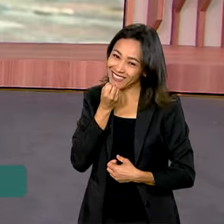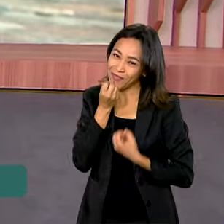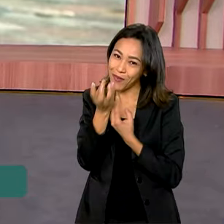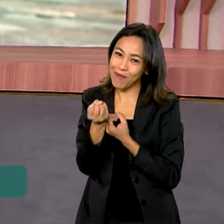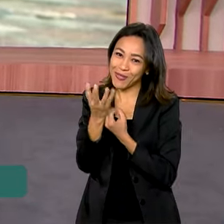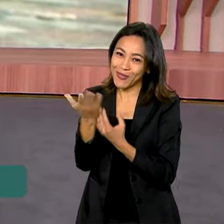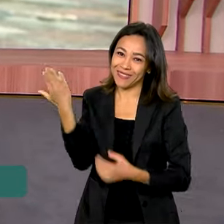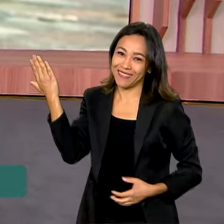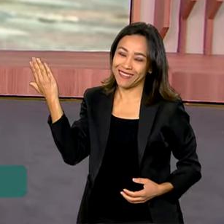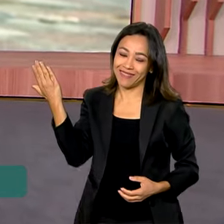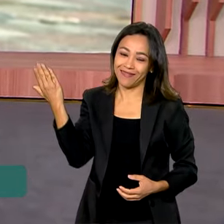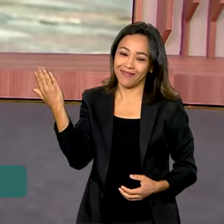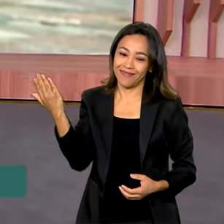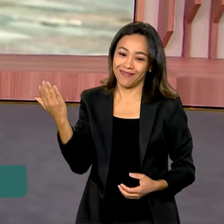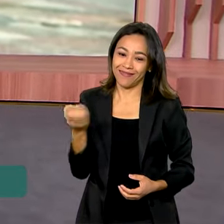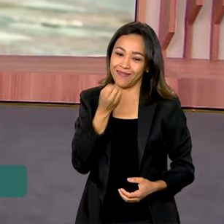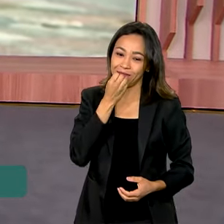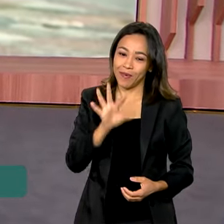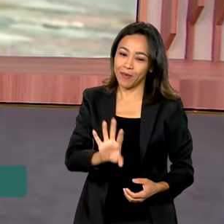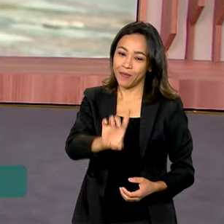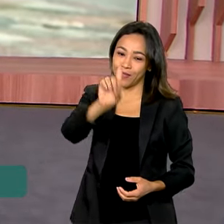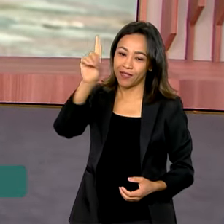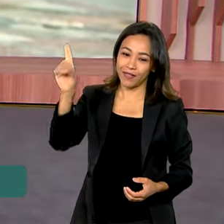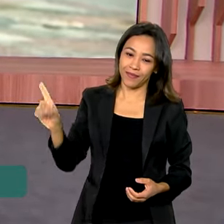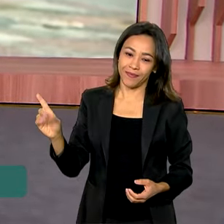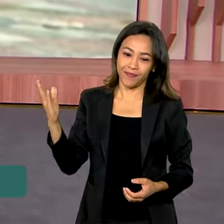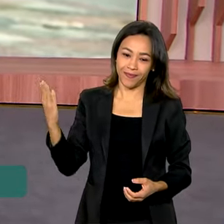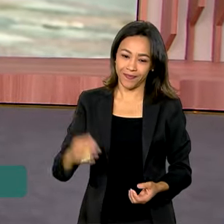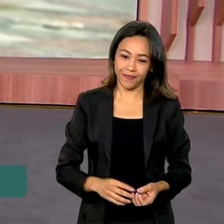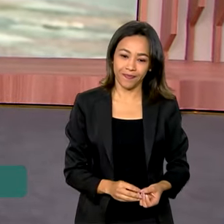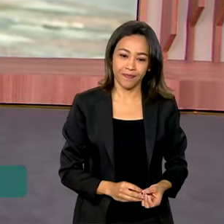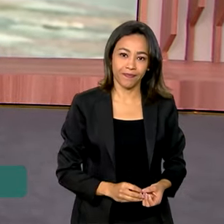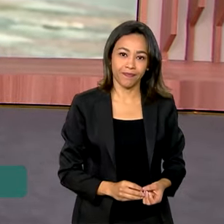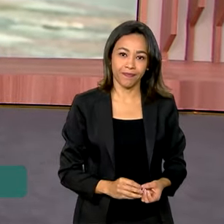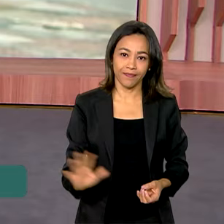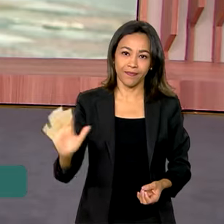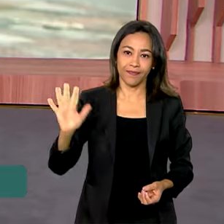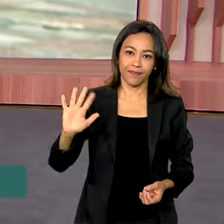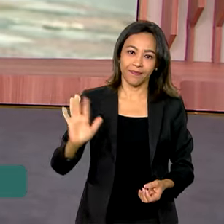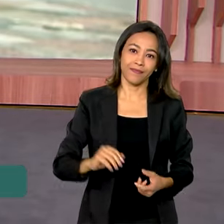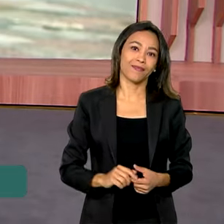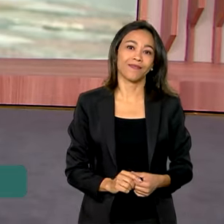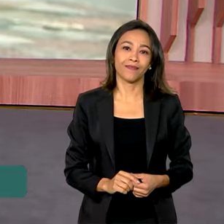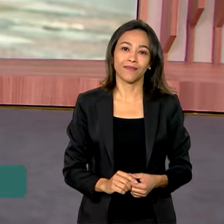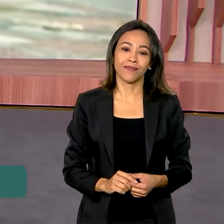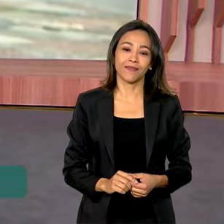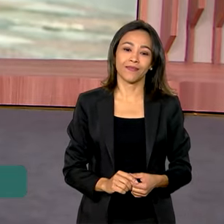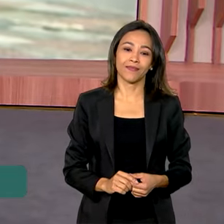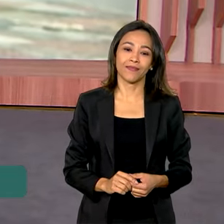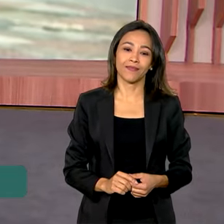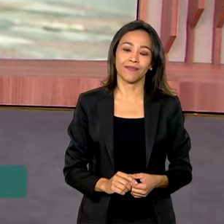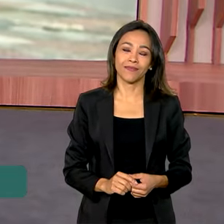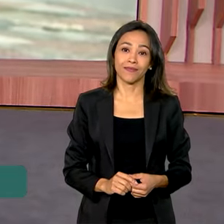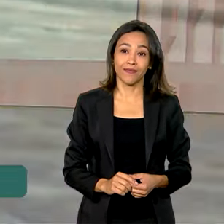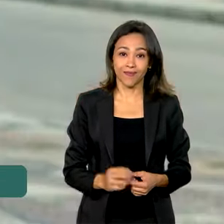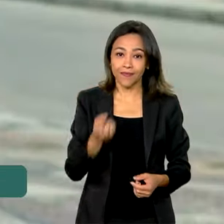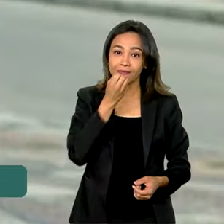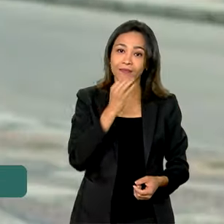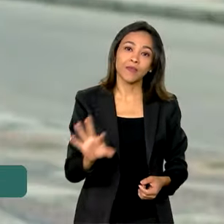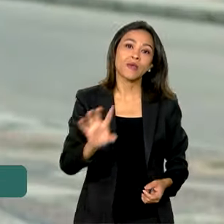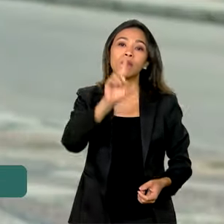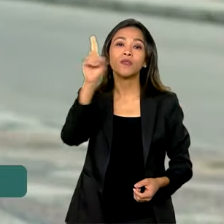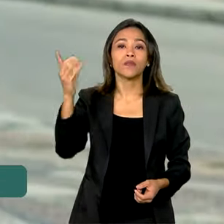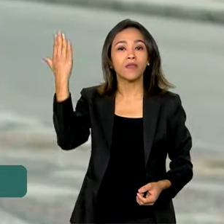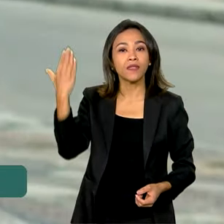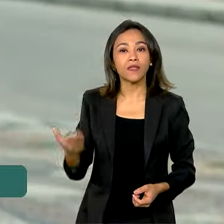Oi, Alessandra, é com você. Bom dia. Alessandra Lago. Oi, Vanessa. Vanessa, bom dia para você. Bom dia